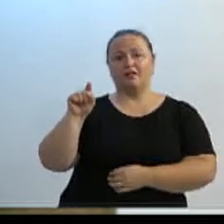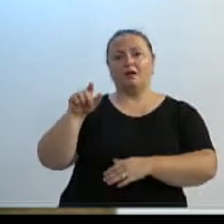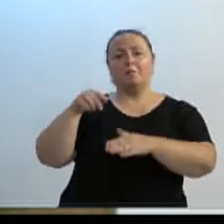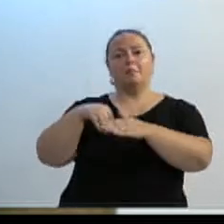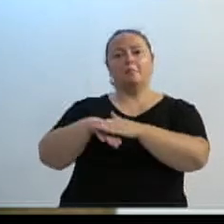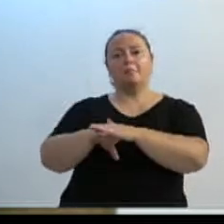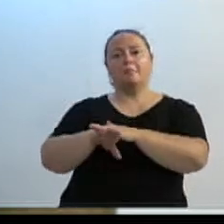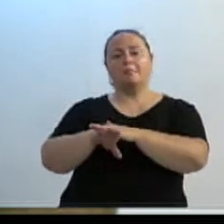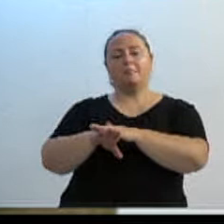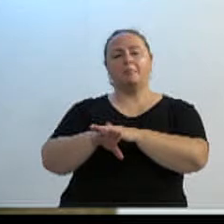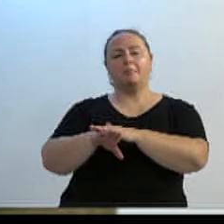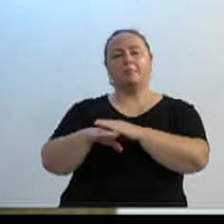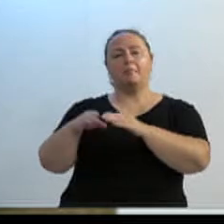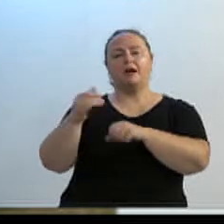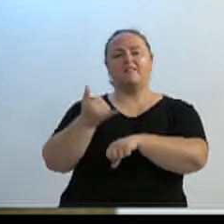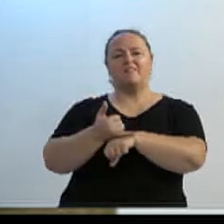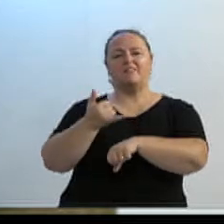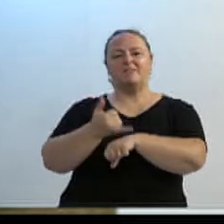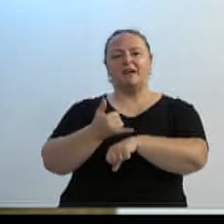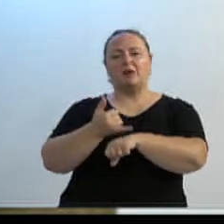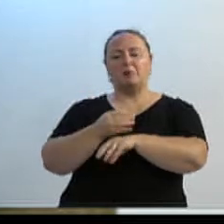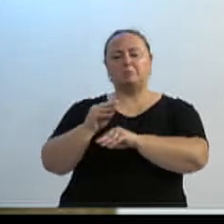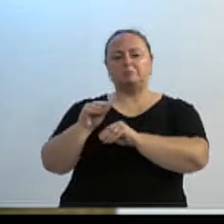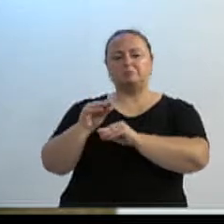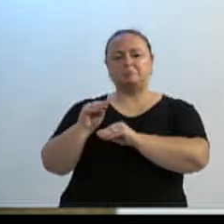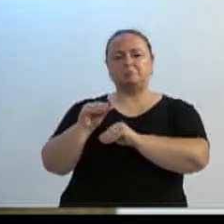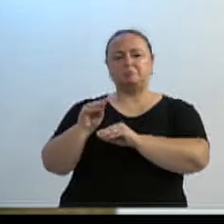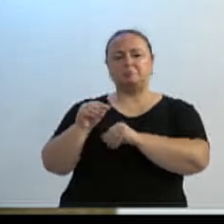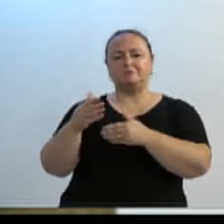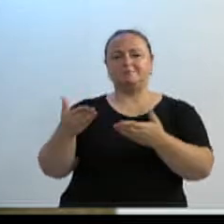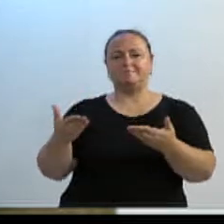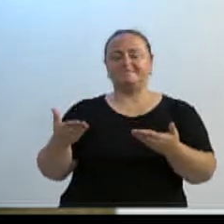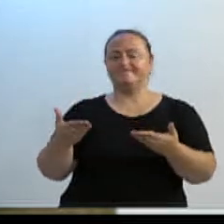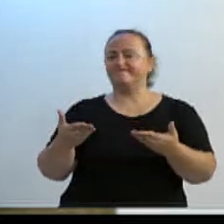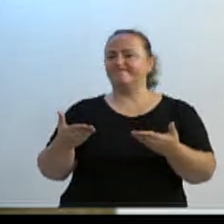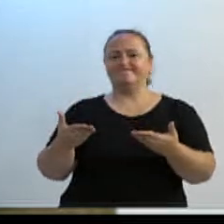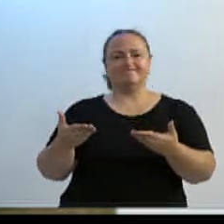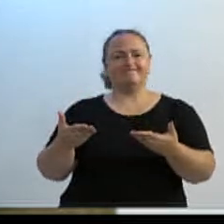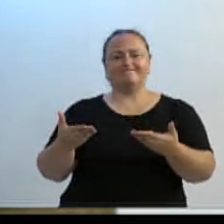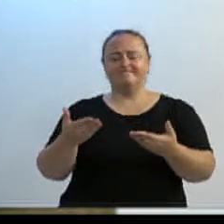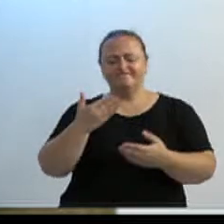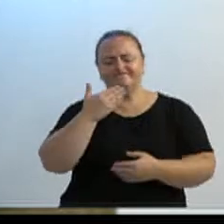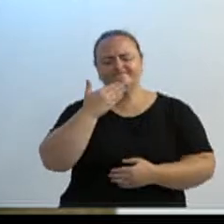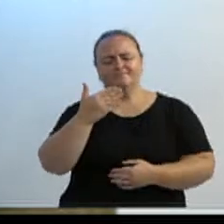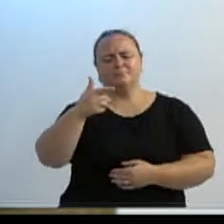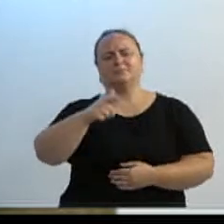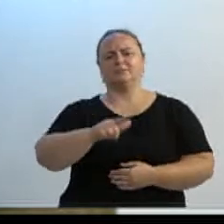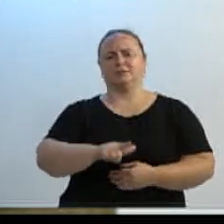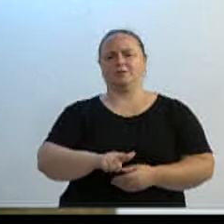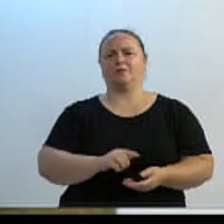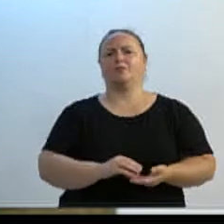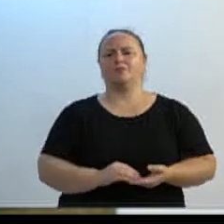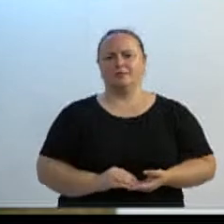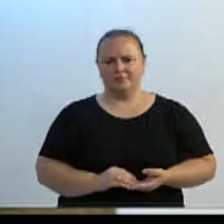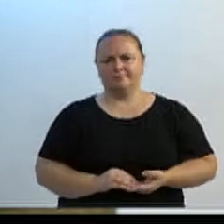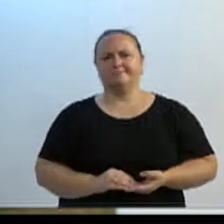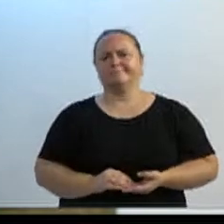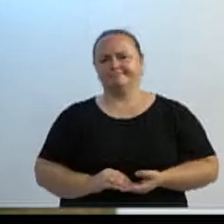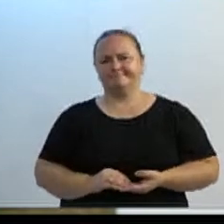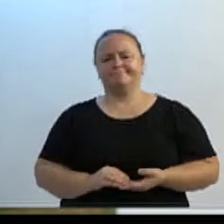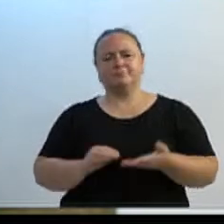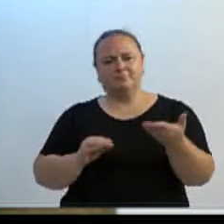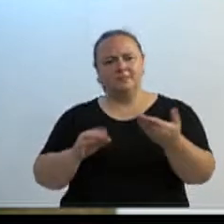está lá parado e ferrujando, já foi feito encaminhamento. Eu peço encarecidamente, vereador Iosmantal,